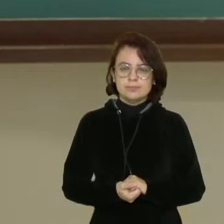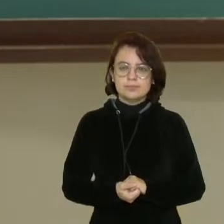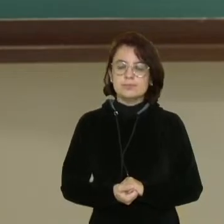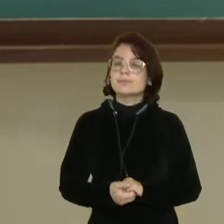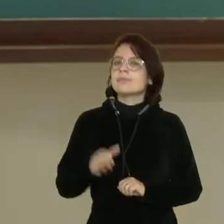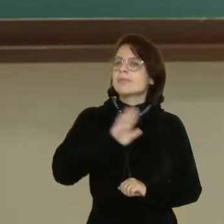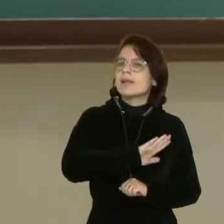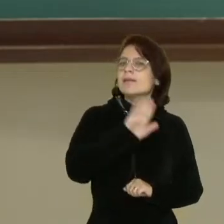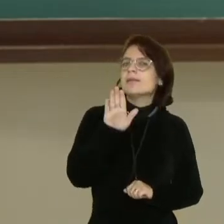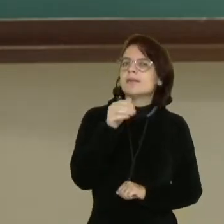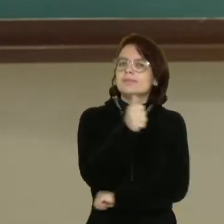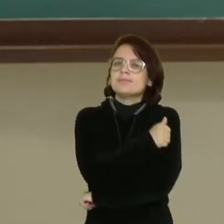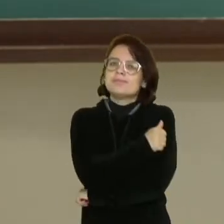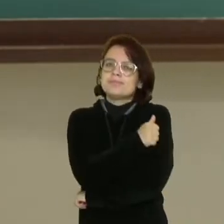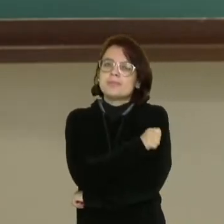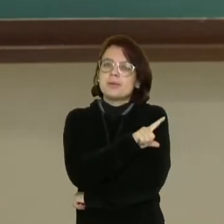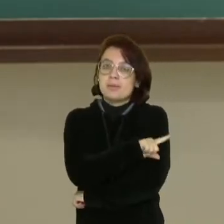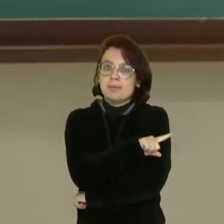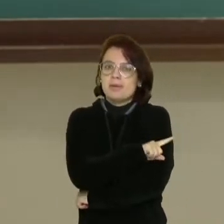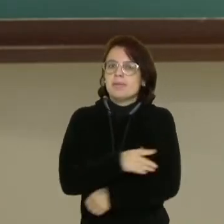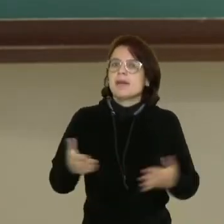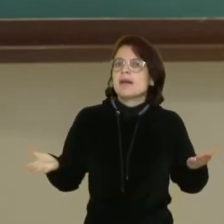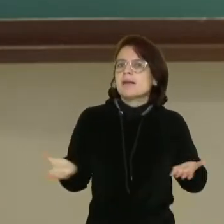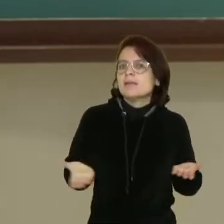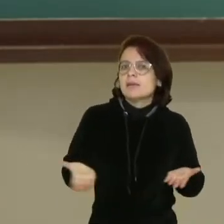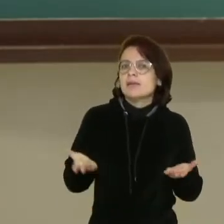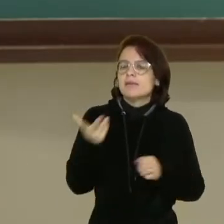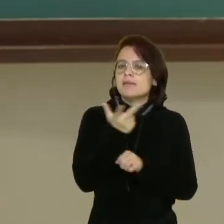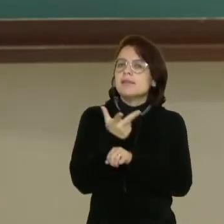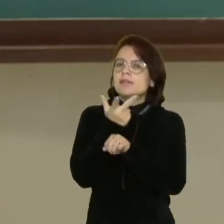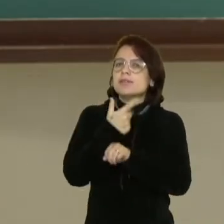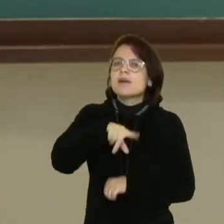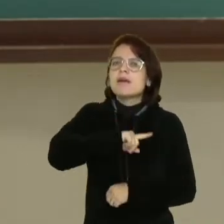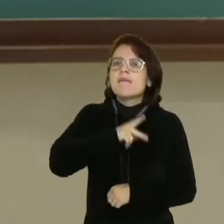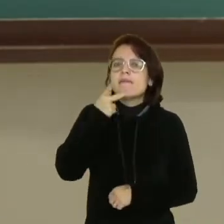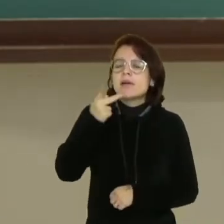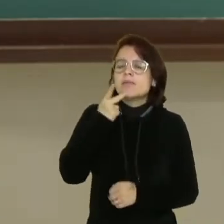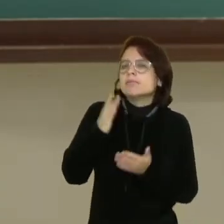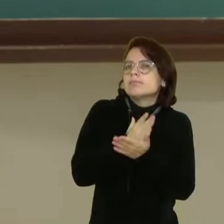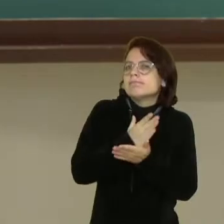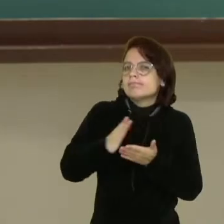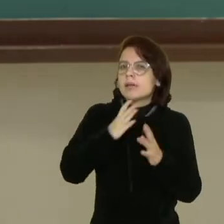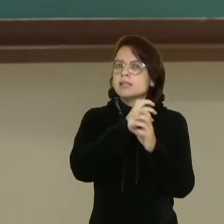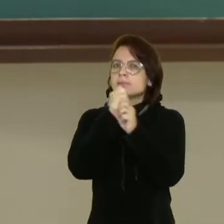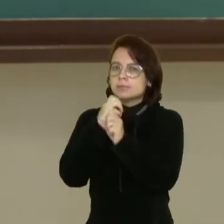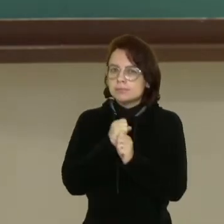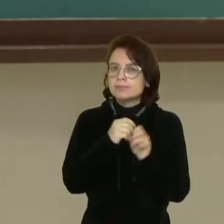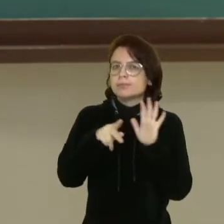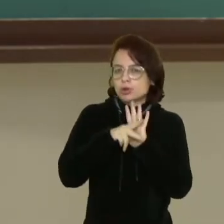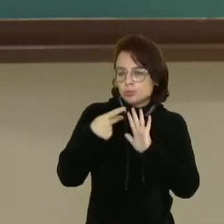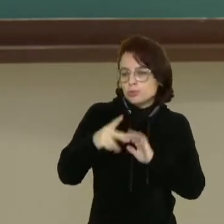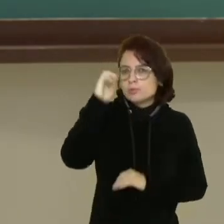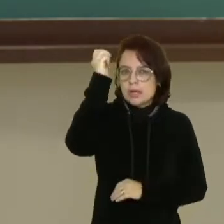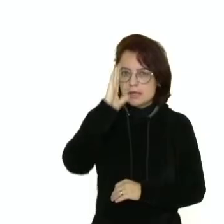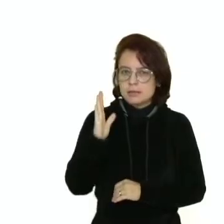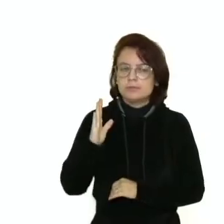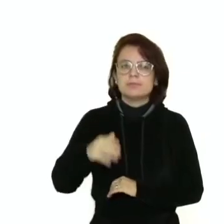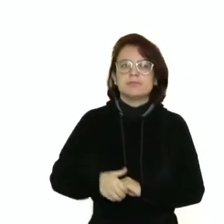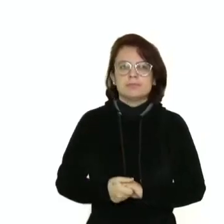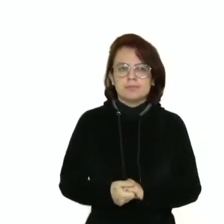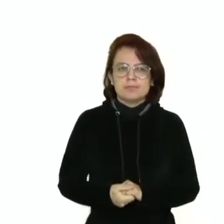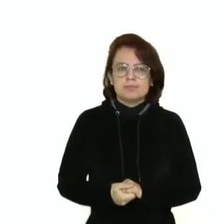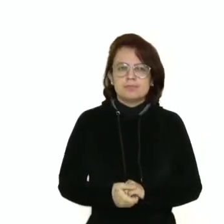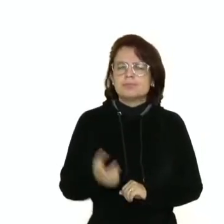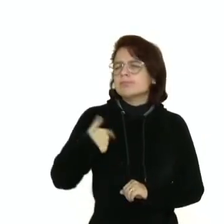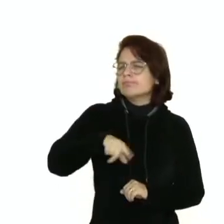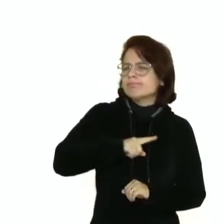Olá, estudantes do primeiro ano! Nesse vídeo vamos falar sobre as divisões administrativas do Brasil. Bem, atualmente